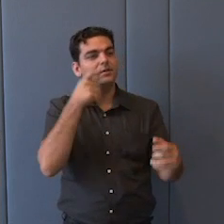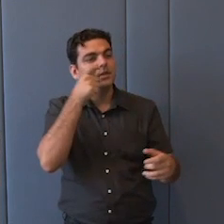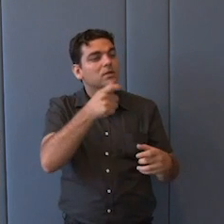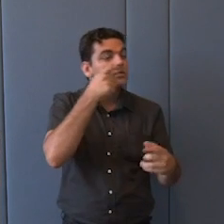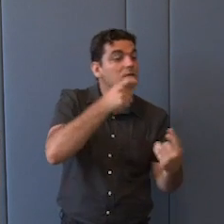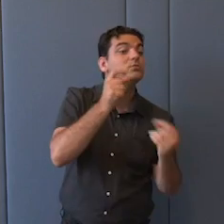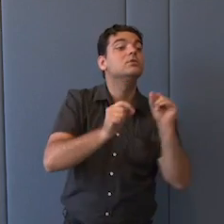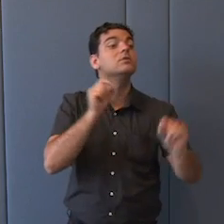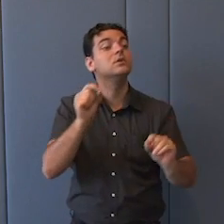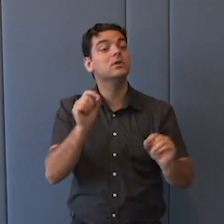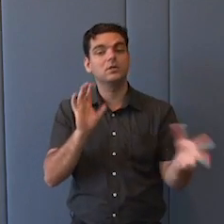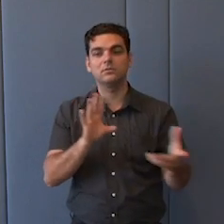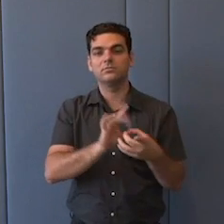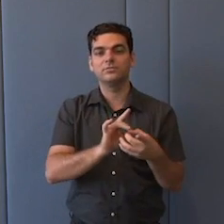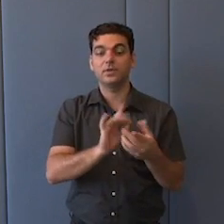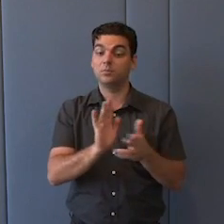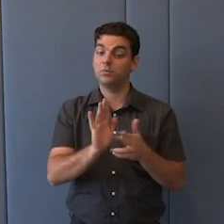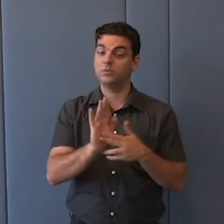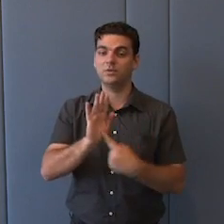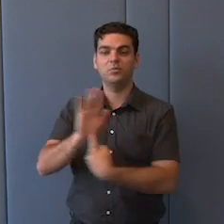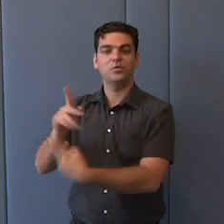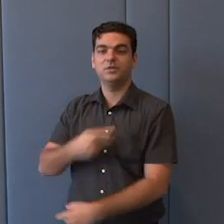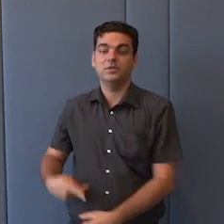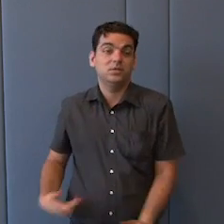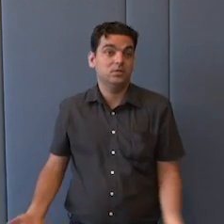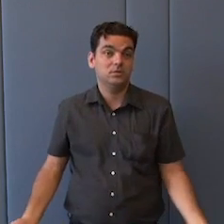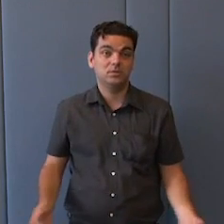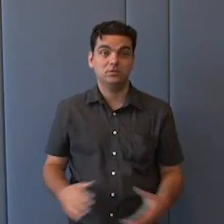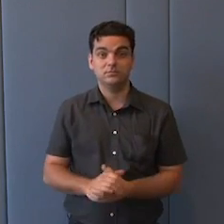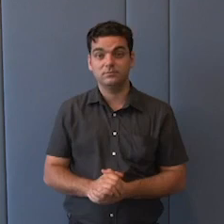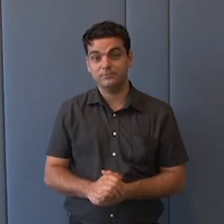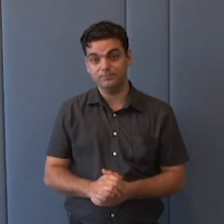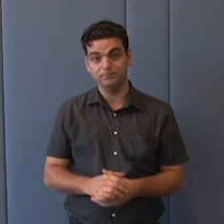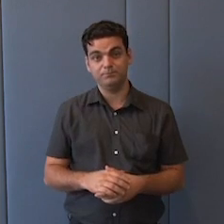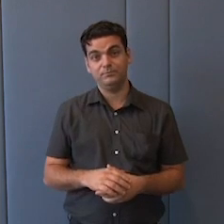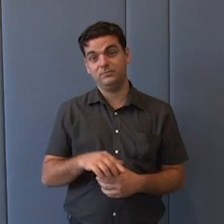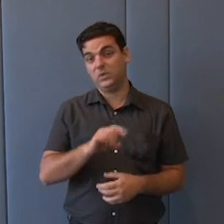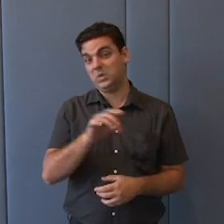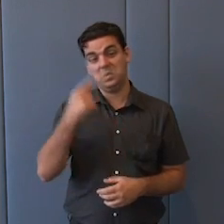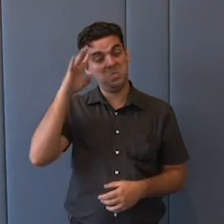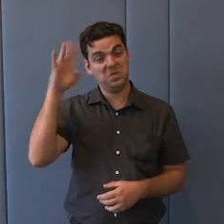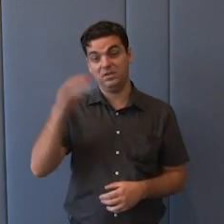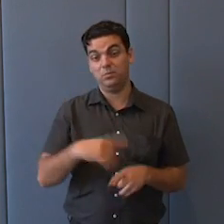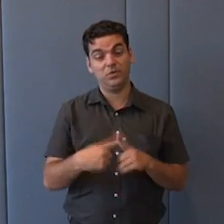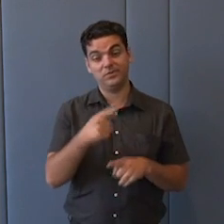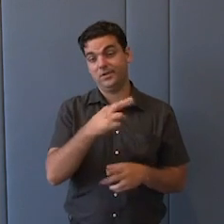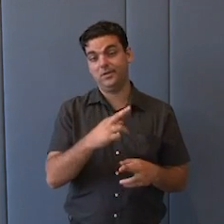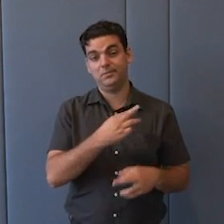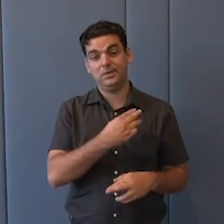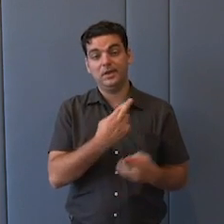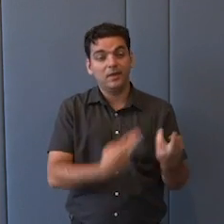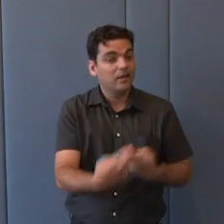princípios e interesses uns nos outros, e como conjugar, digamos, princípios e interesses, que vai ser sempre uma coisa que, de alguma